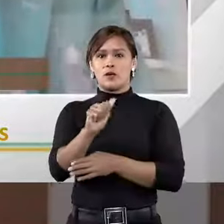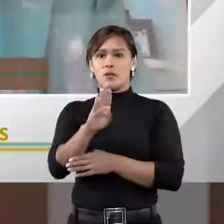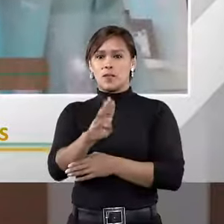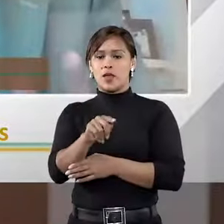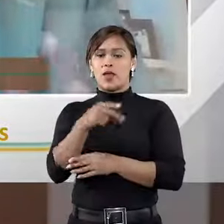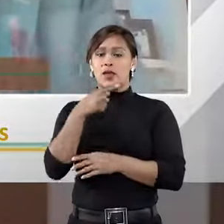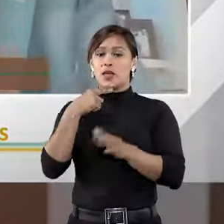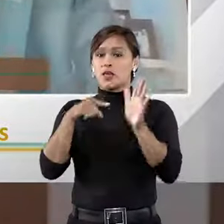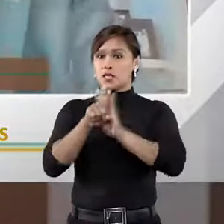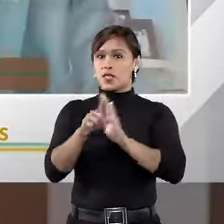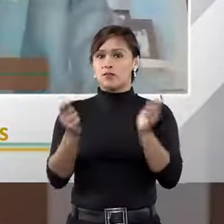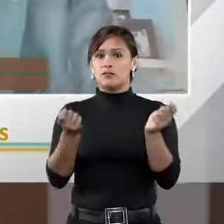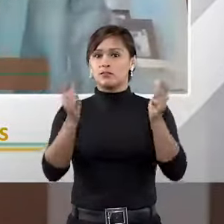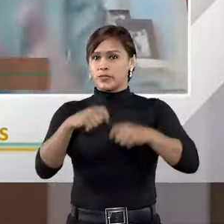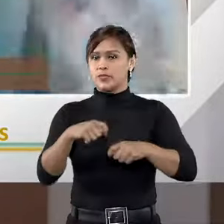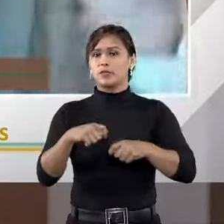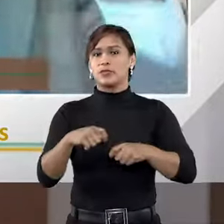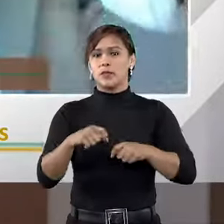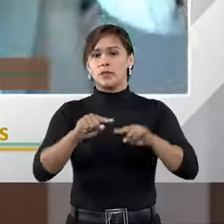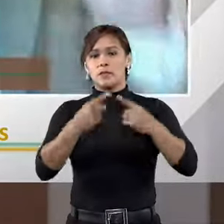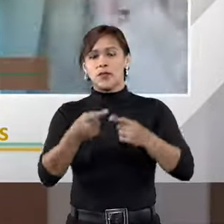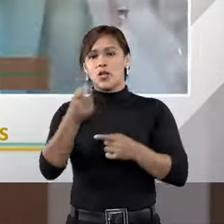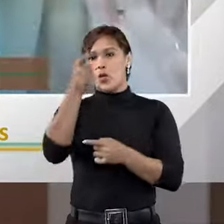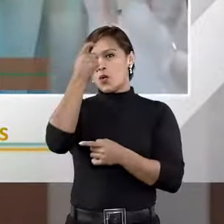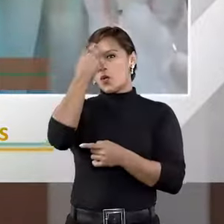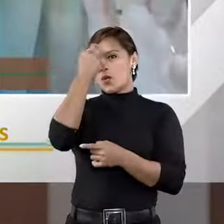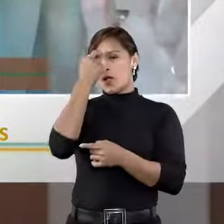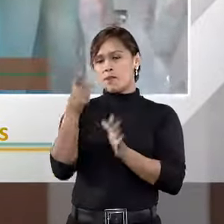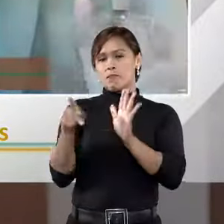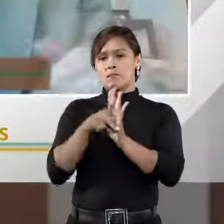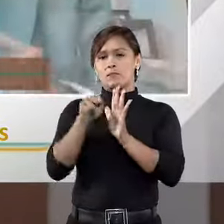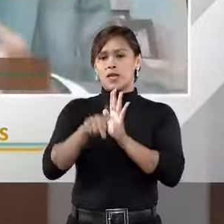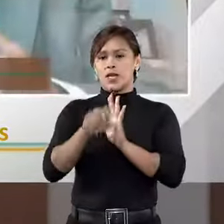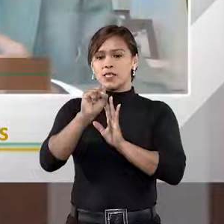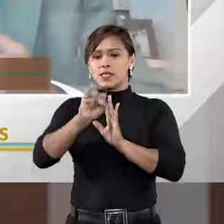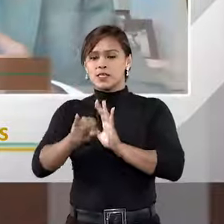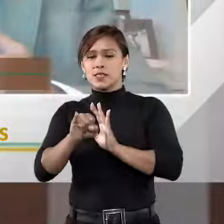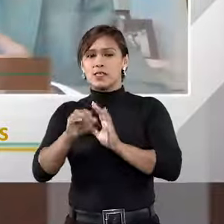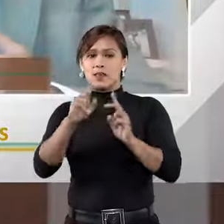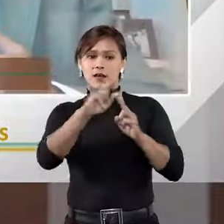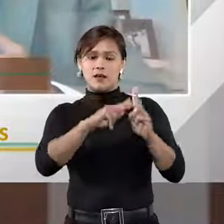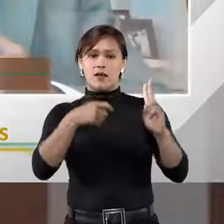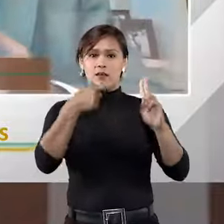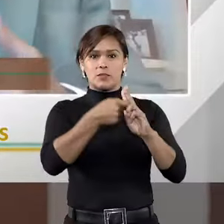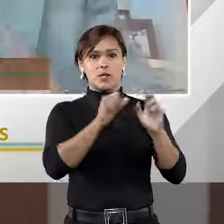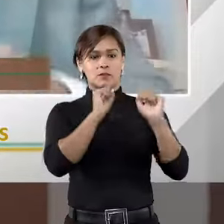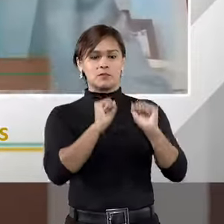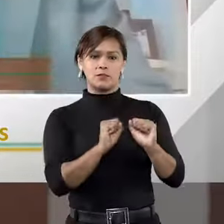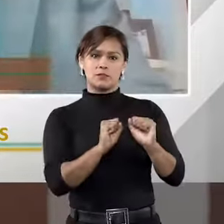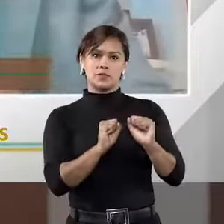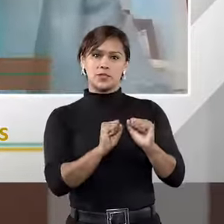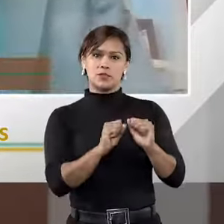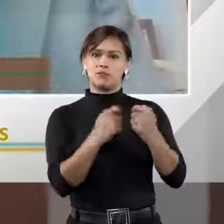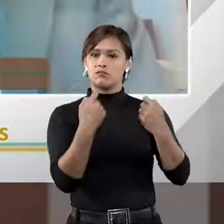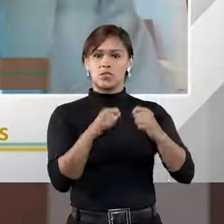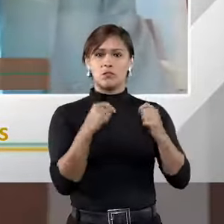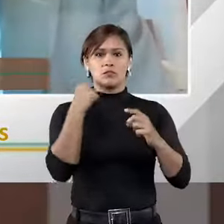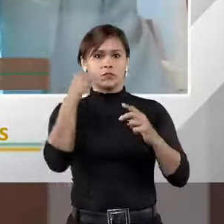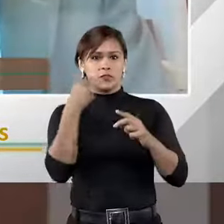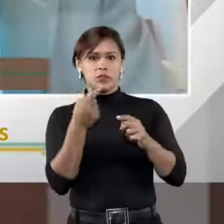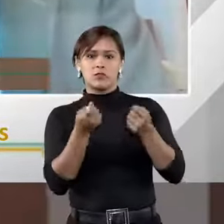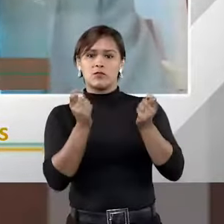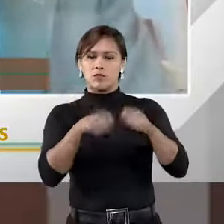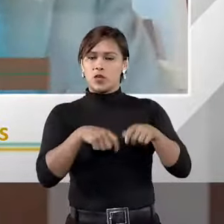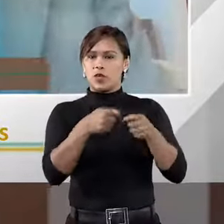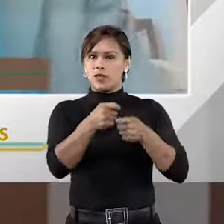quis questionar essa possibilidade. Mas o raciocínio é o seguinte, se a parte pode, não precisa de advogado para